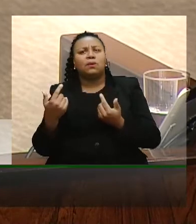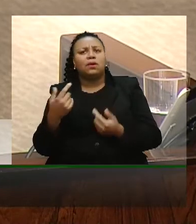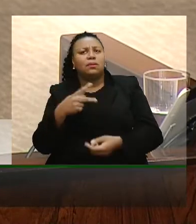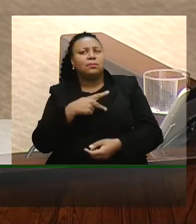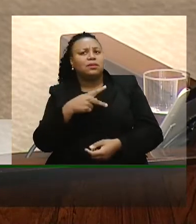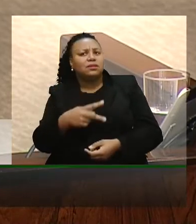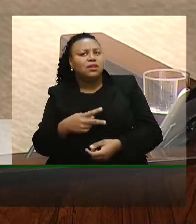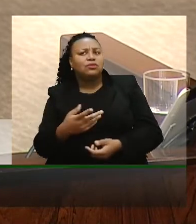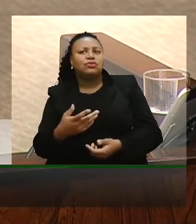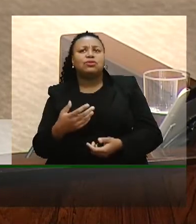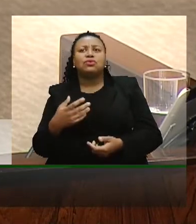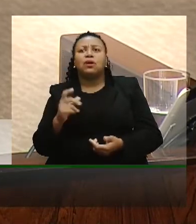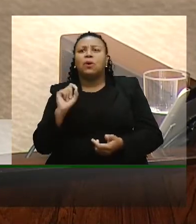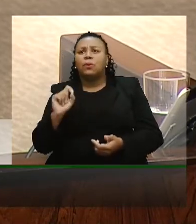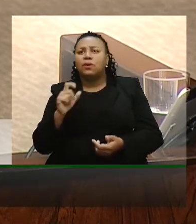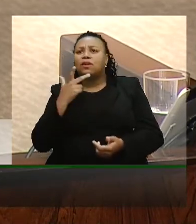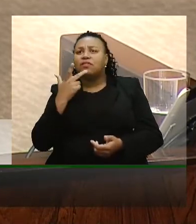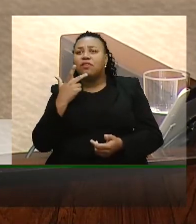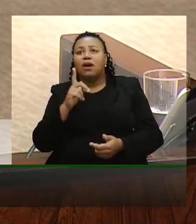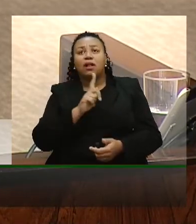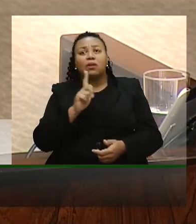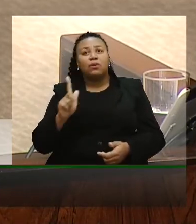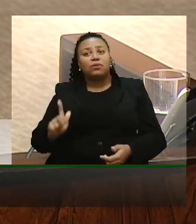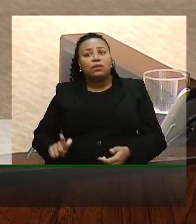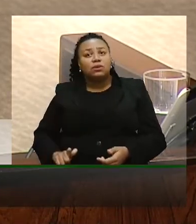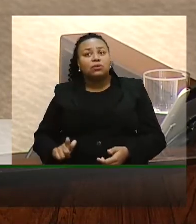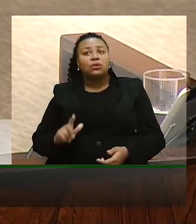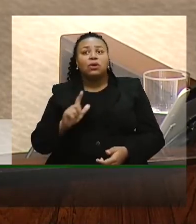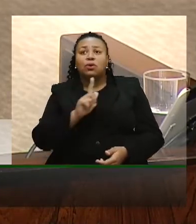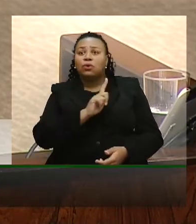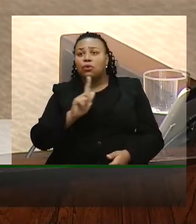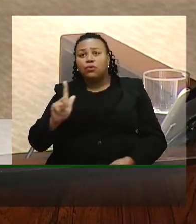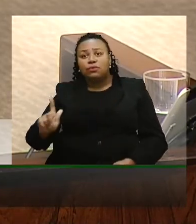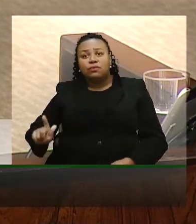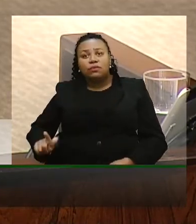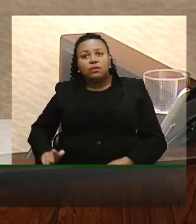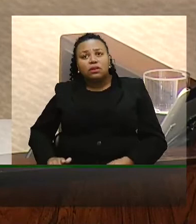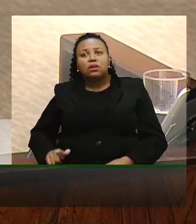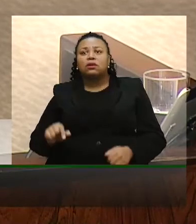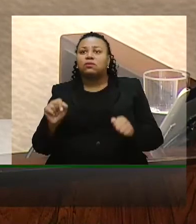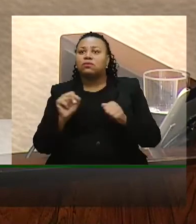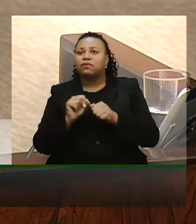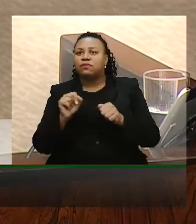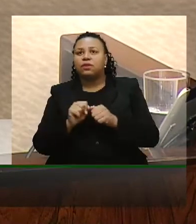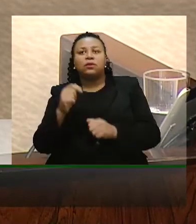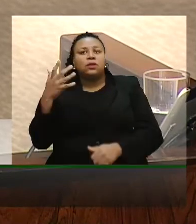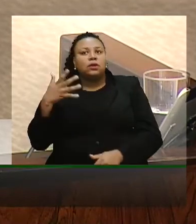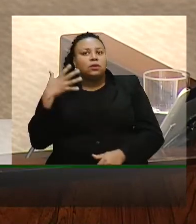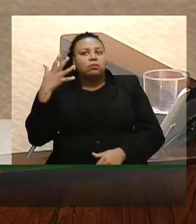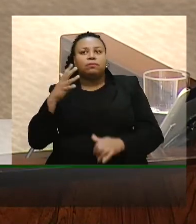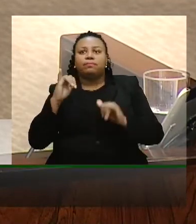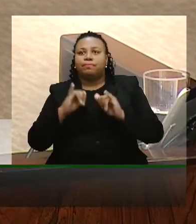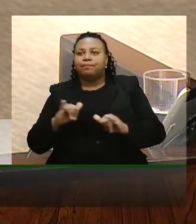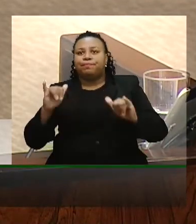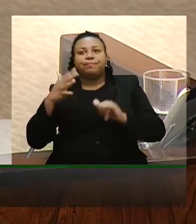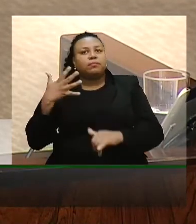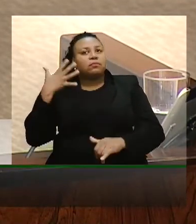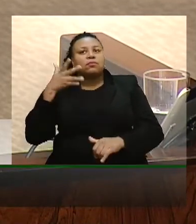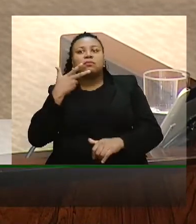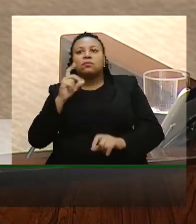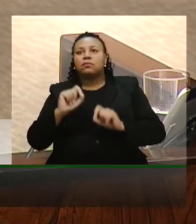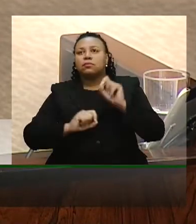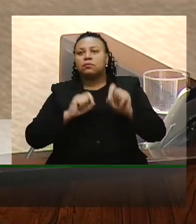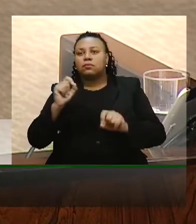deputado pepe ao que diz o nosso governador o nosso governador ele fez um pronunciamento dizendo